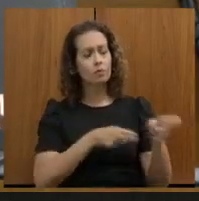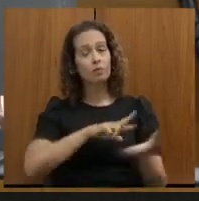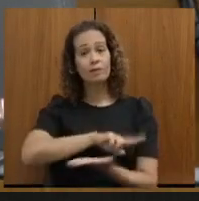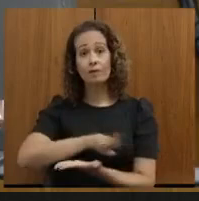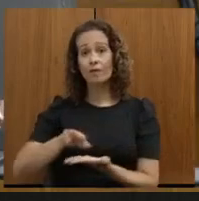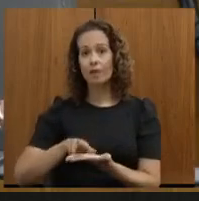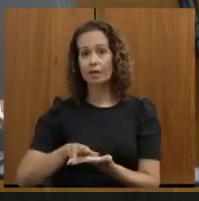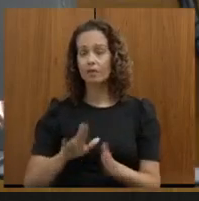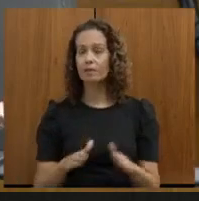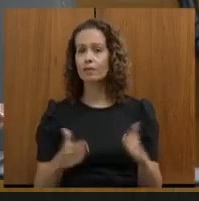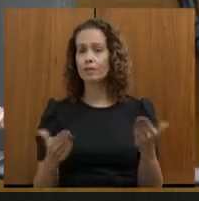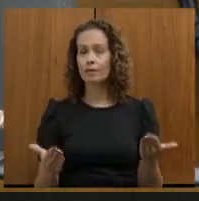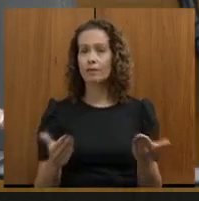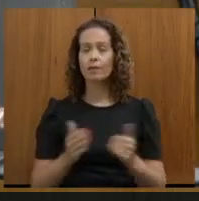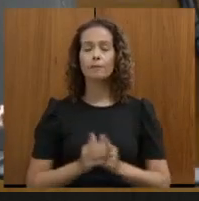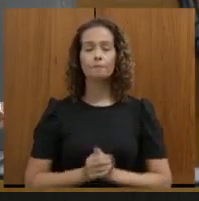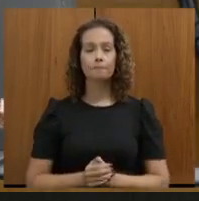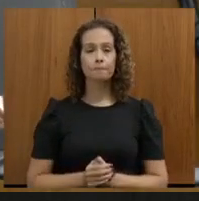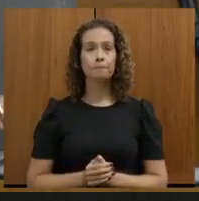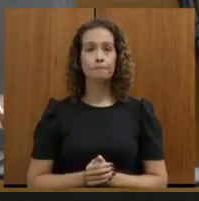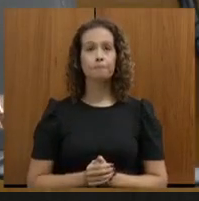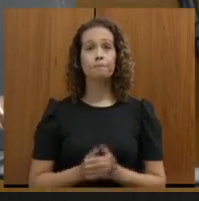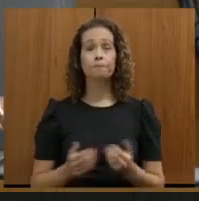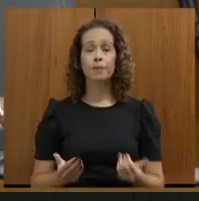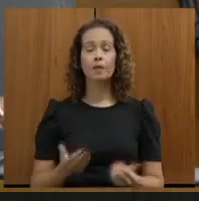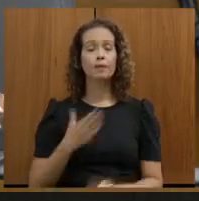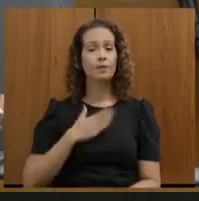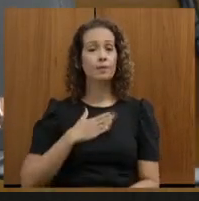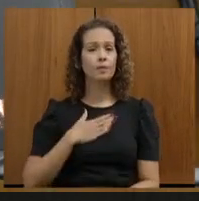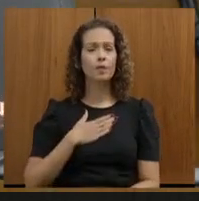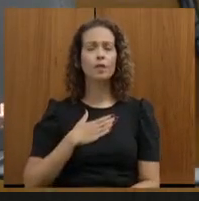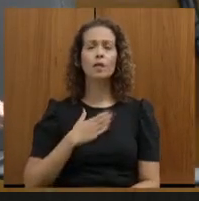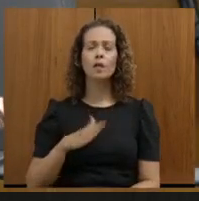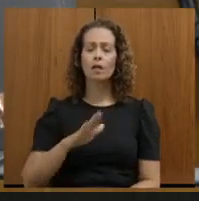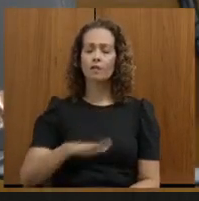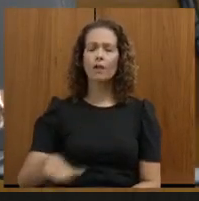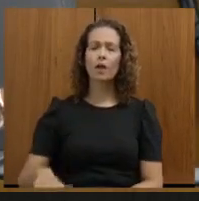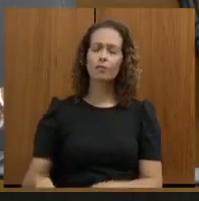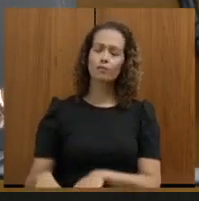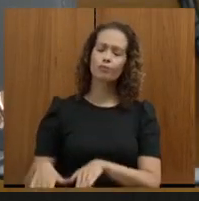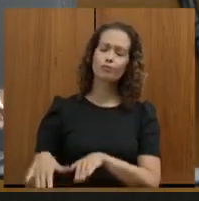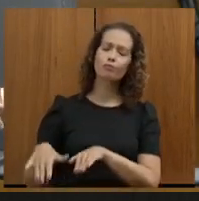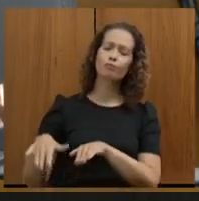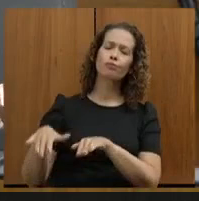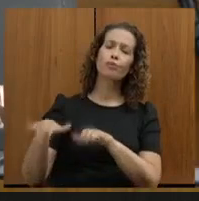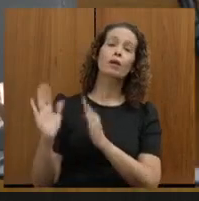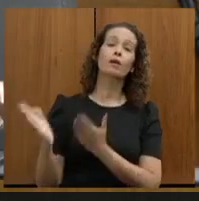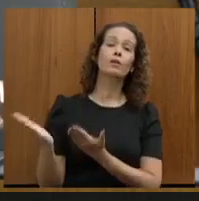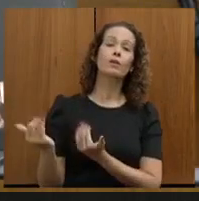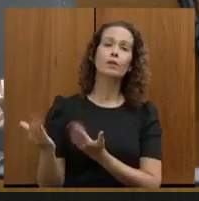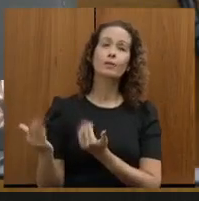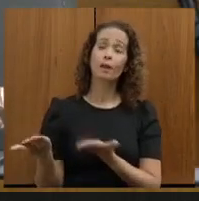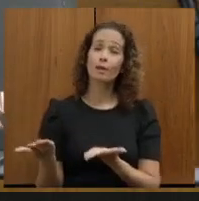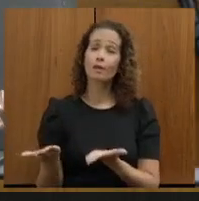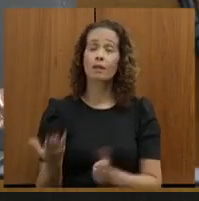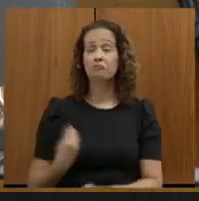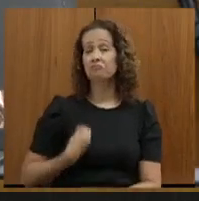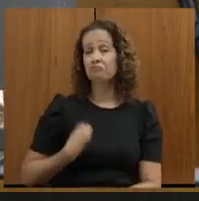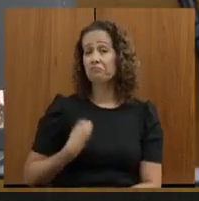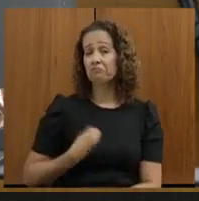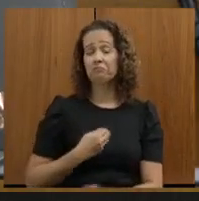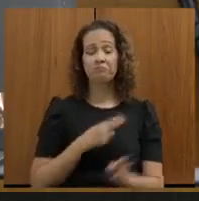Então, eu passei toda a minha infância, adolescência, andando de trem.